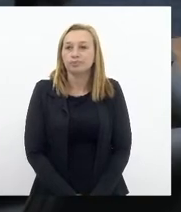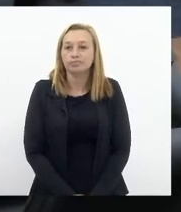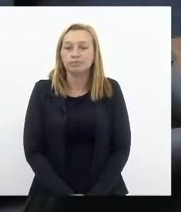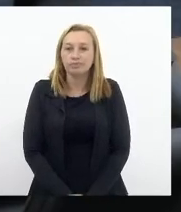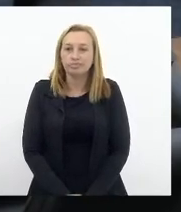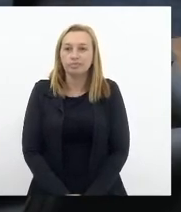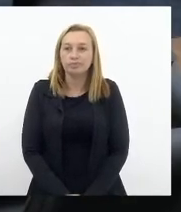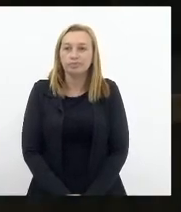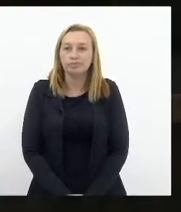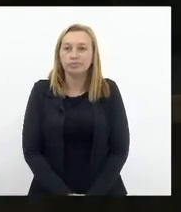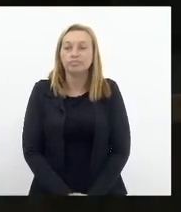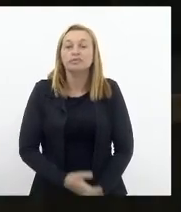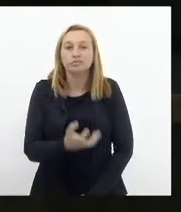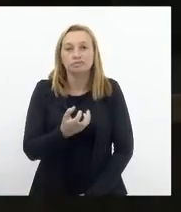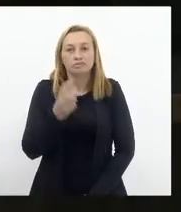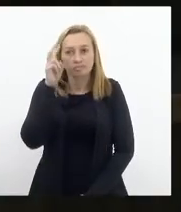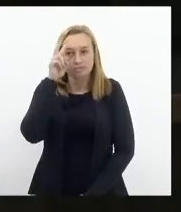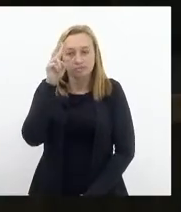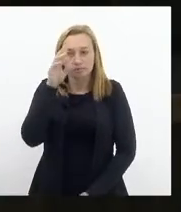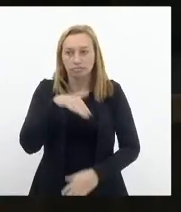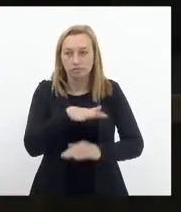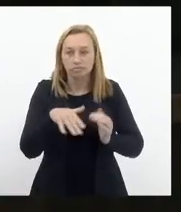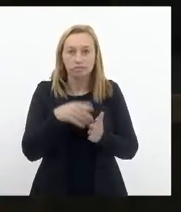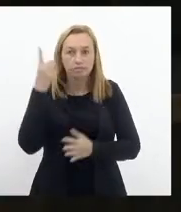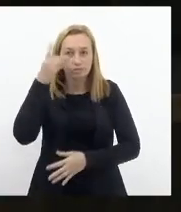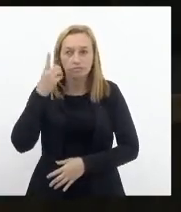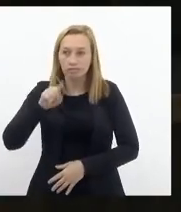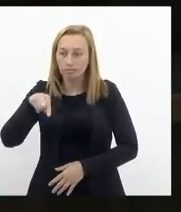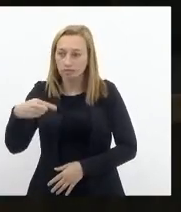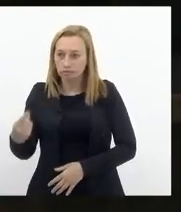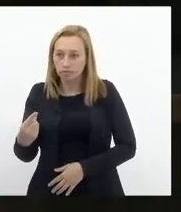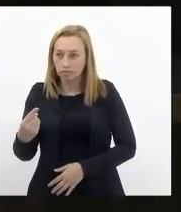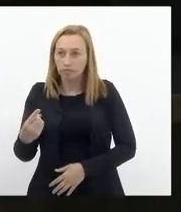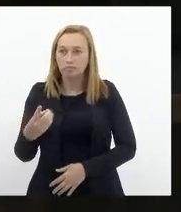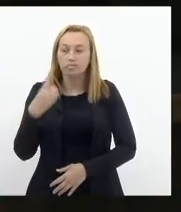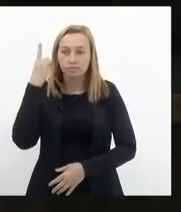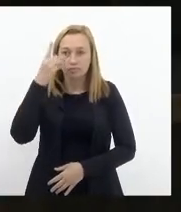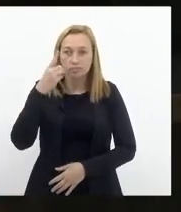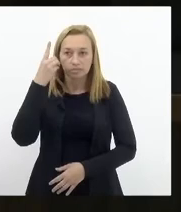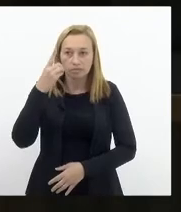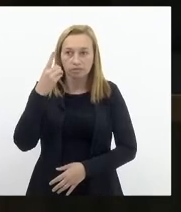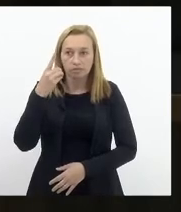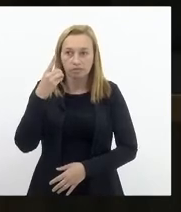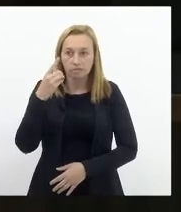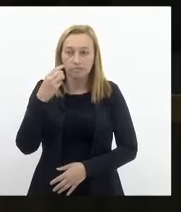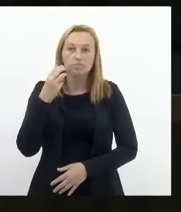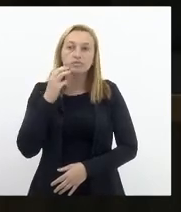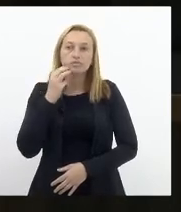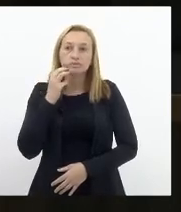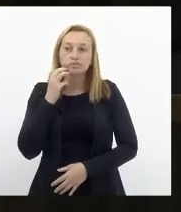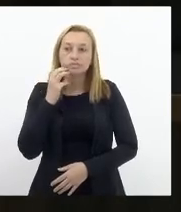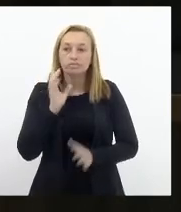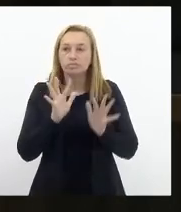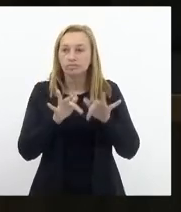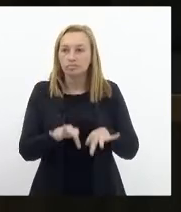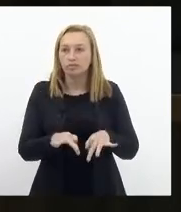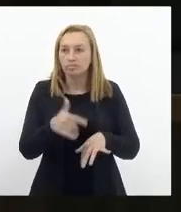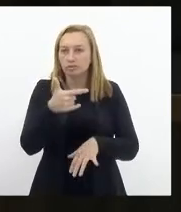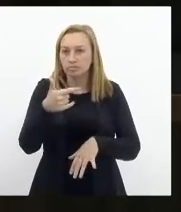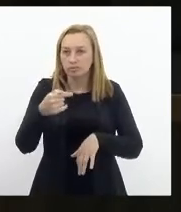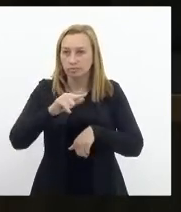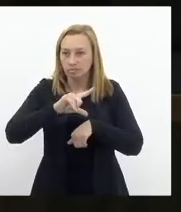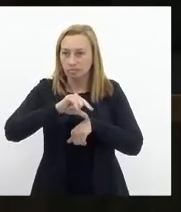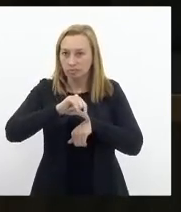Eu queria lembrar todos os novos deputados, logo em seguida, o deputado Valdeque Carneiro, que a sessão se encerrará às 17